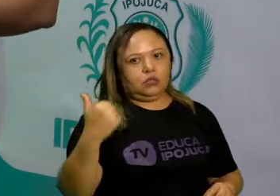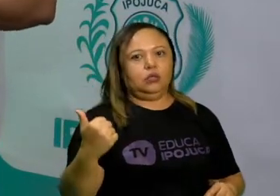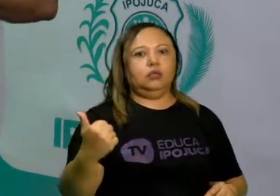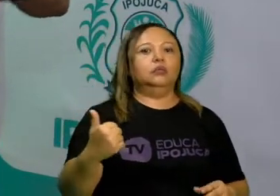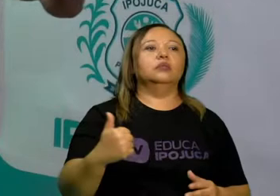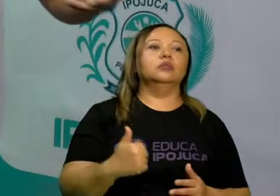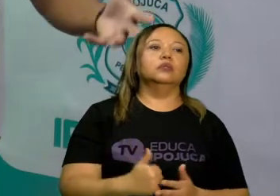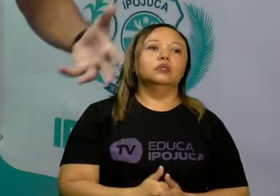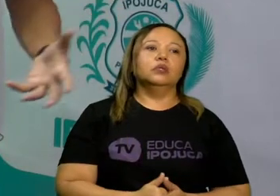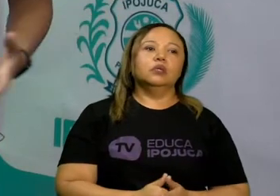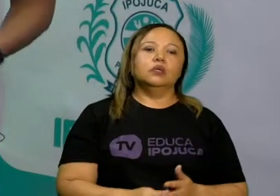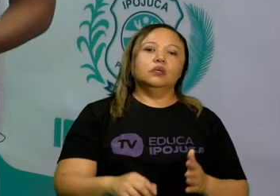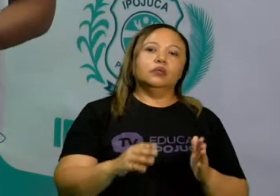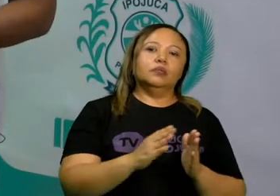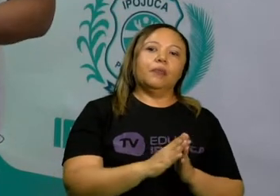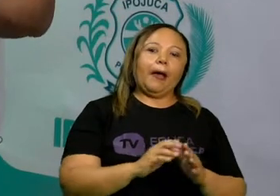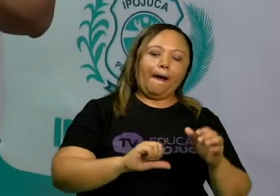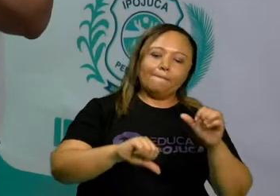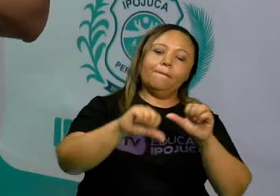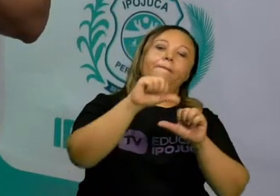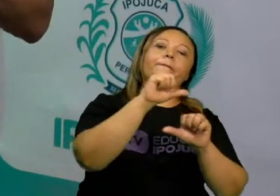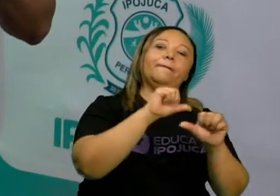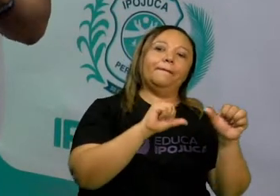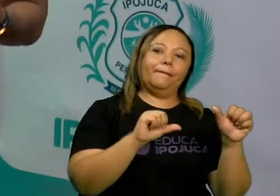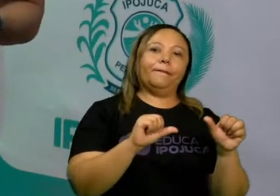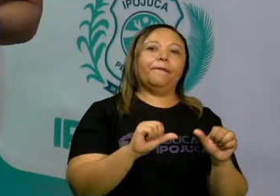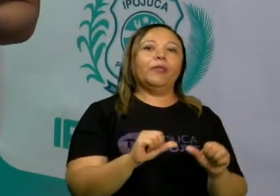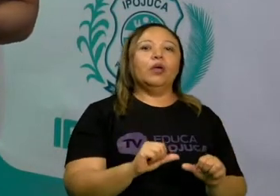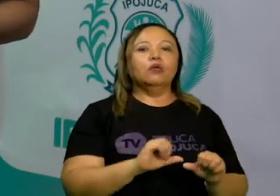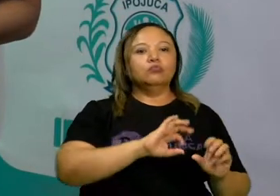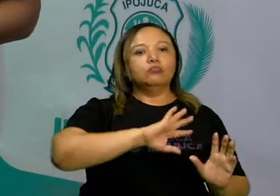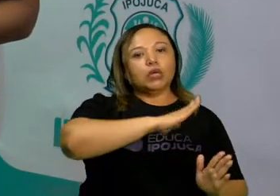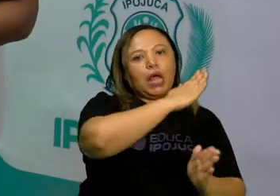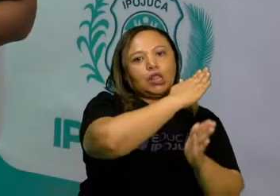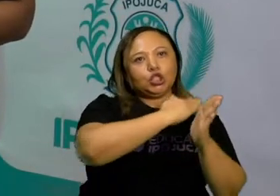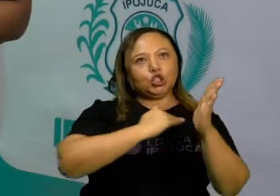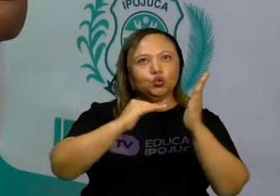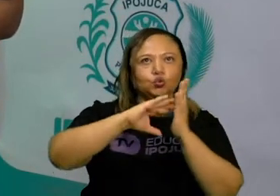seja, essa regra, essa mudança, ela vai ser universalizada.